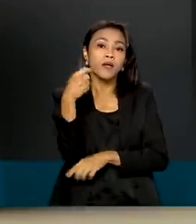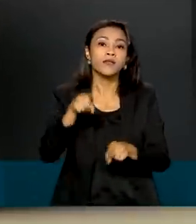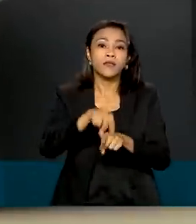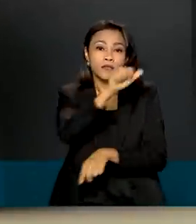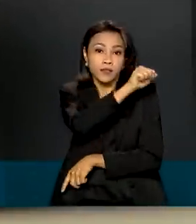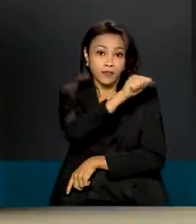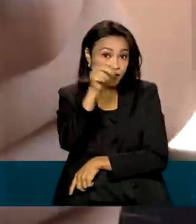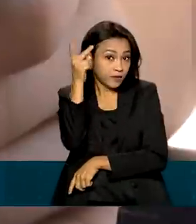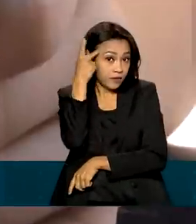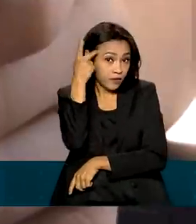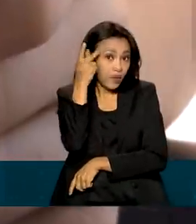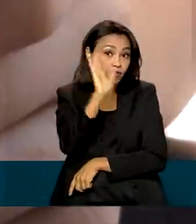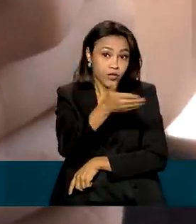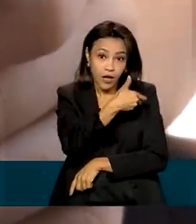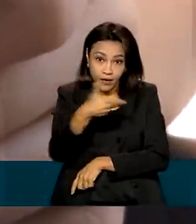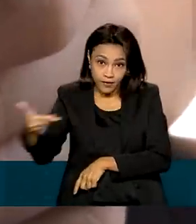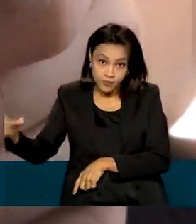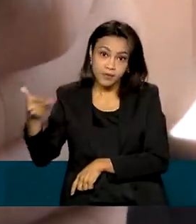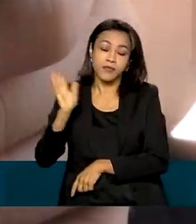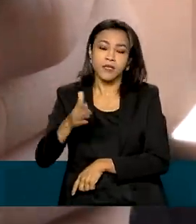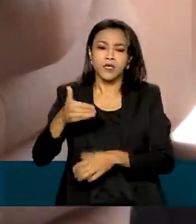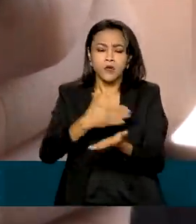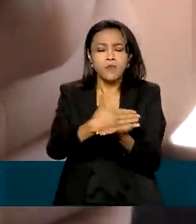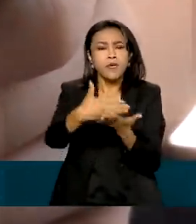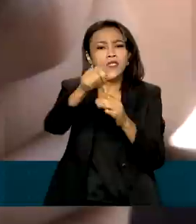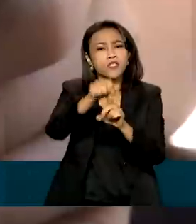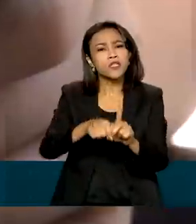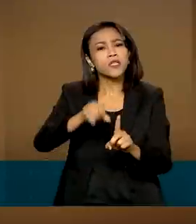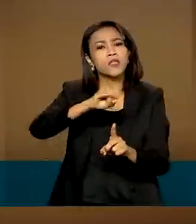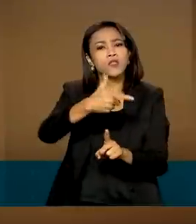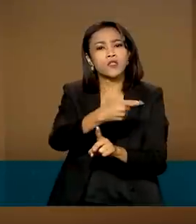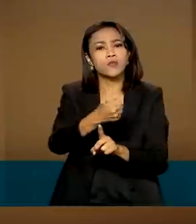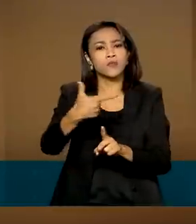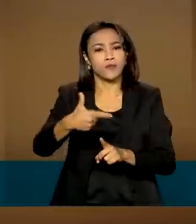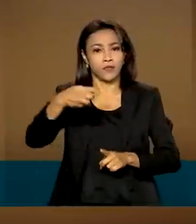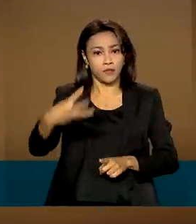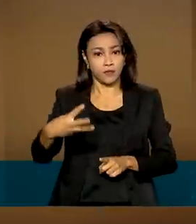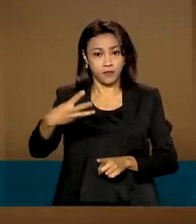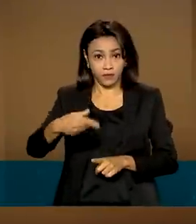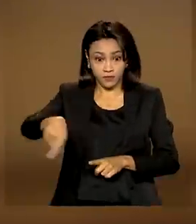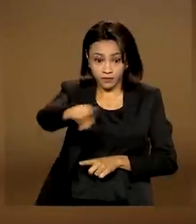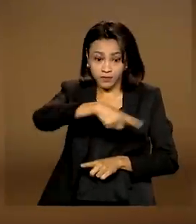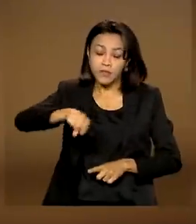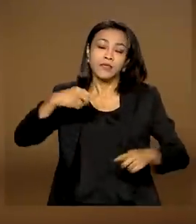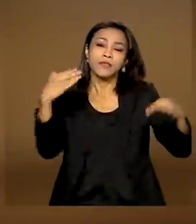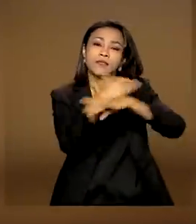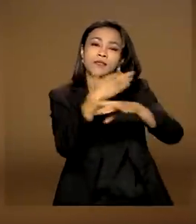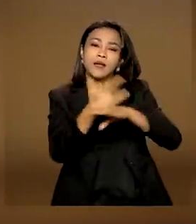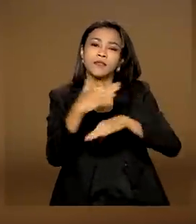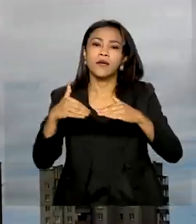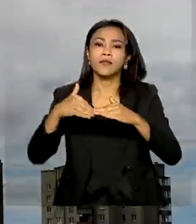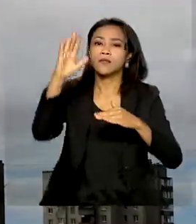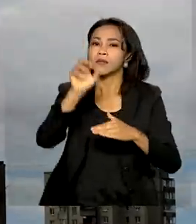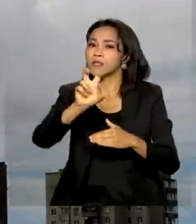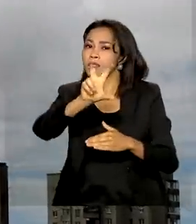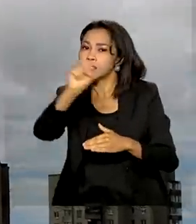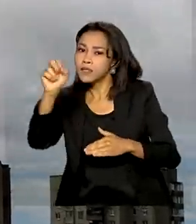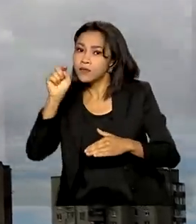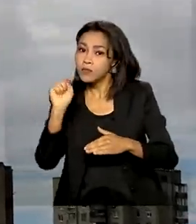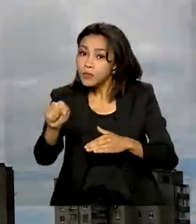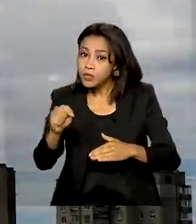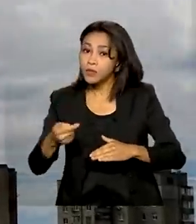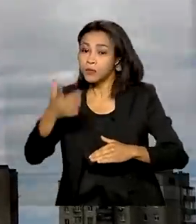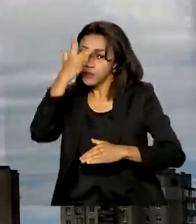expectativa é que, a partir de janeiro de 2023, cidades acima de 500 mil habitantes também